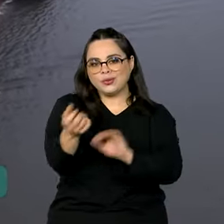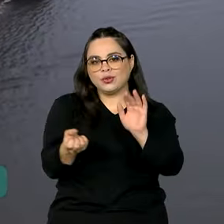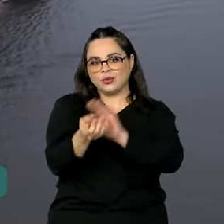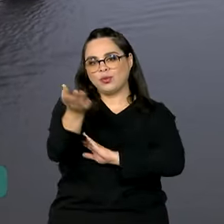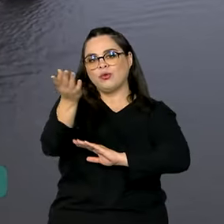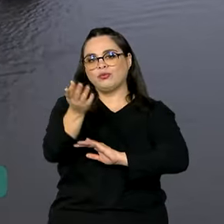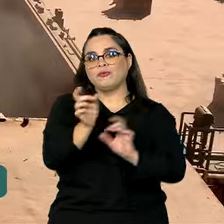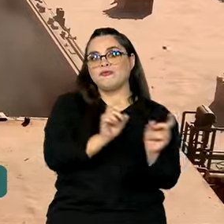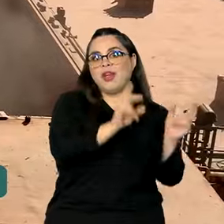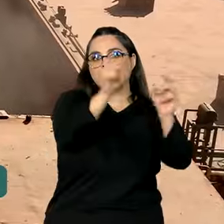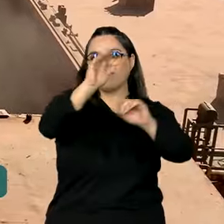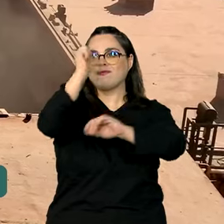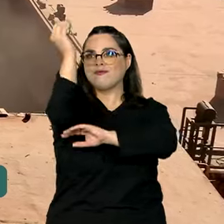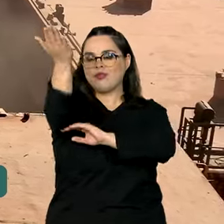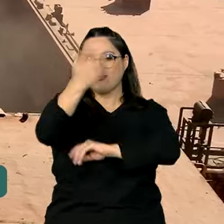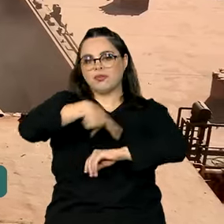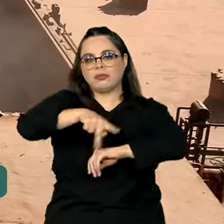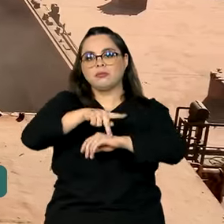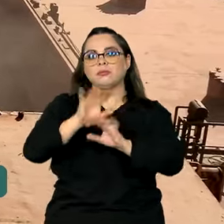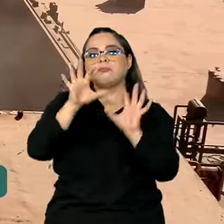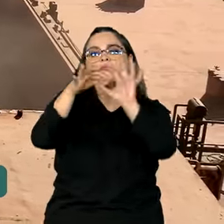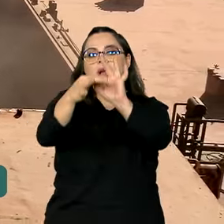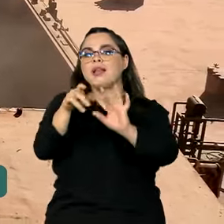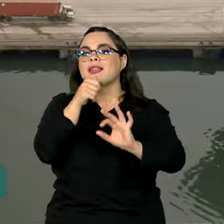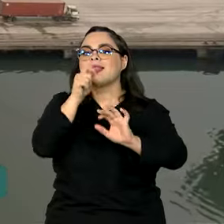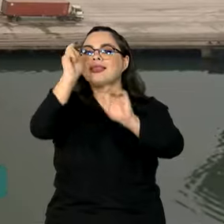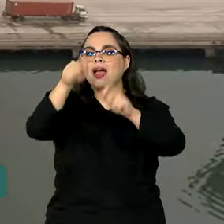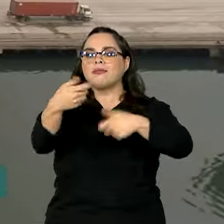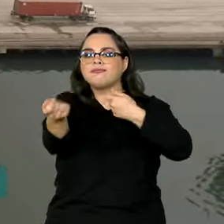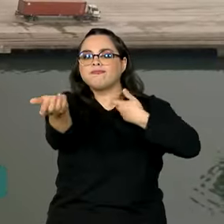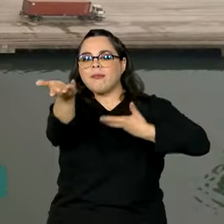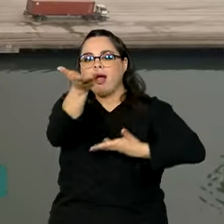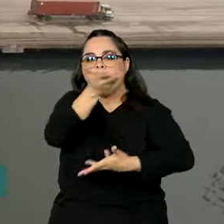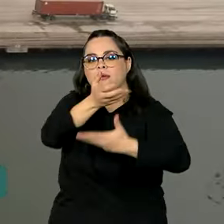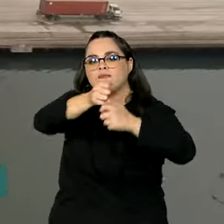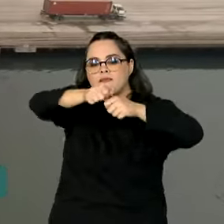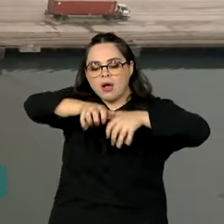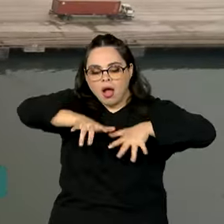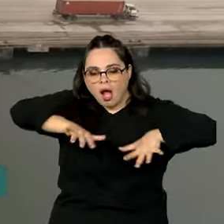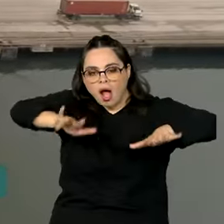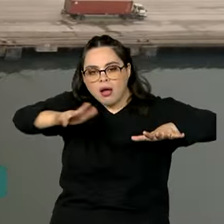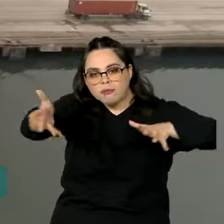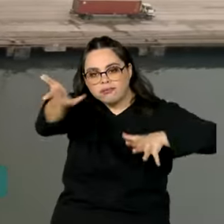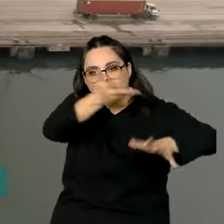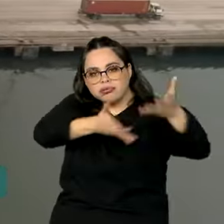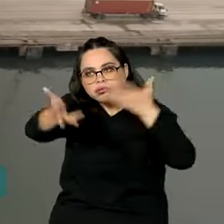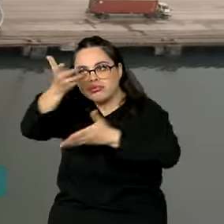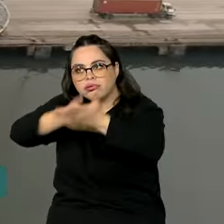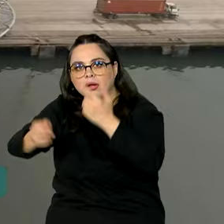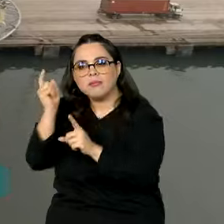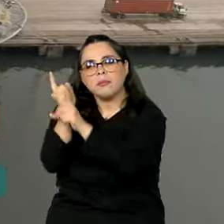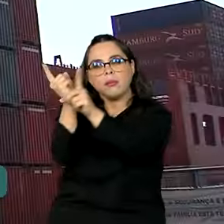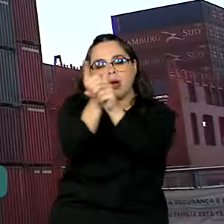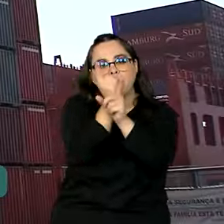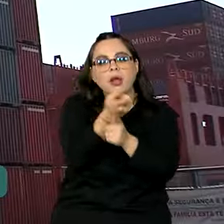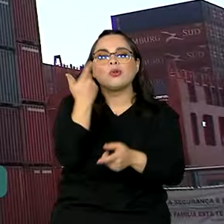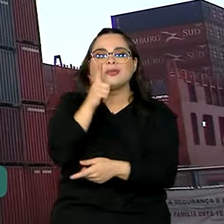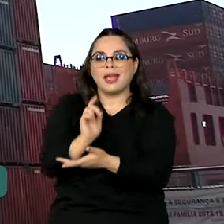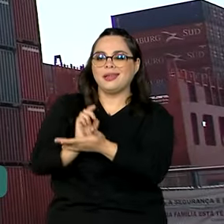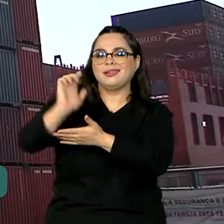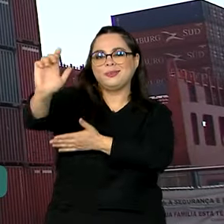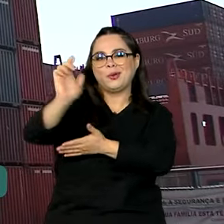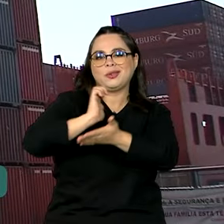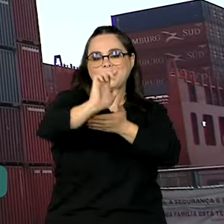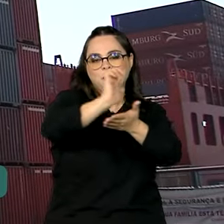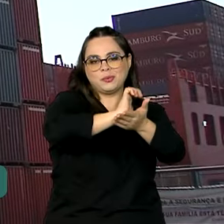exterior que nos darão ainda mais capilaridade nessa busca de mercados para as nossas exportações. Então,